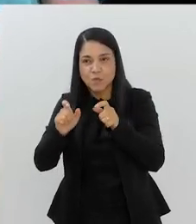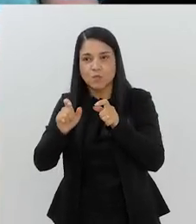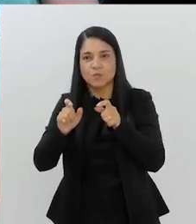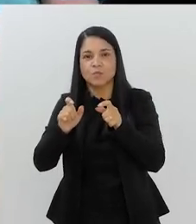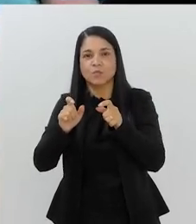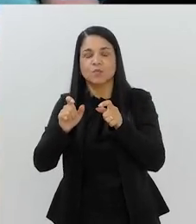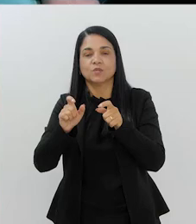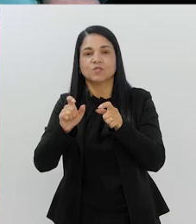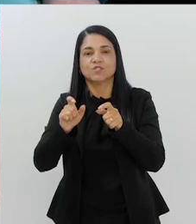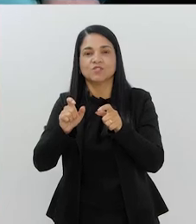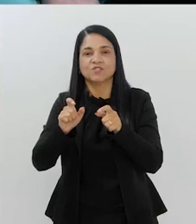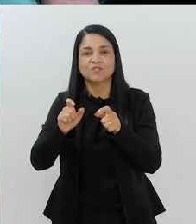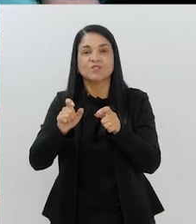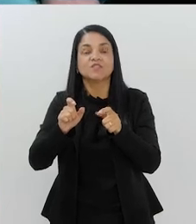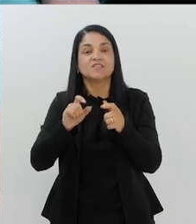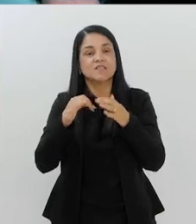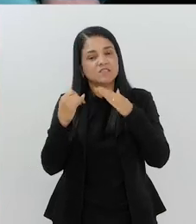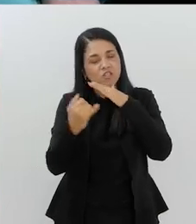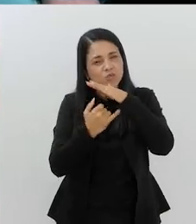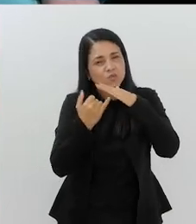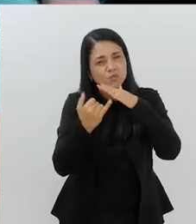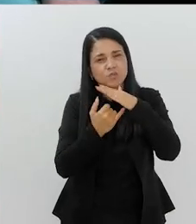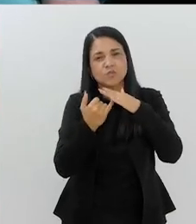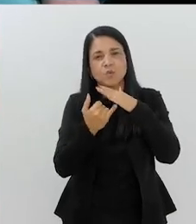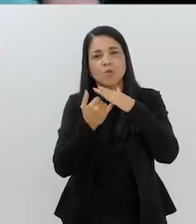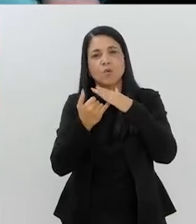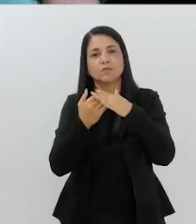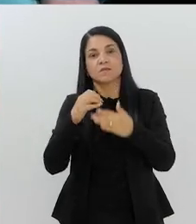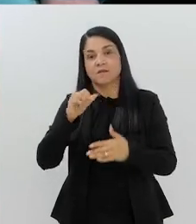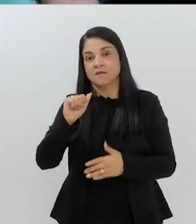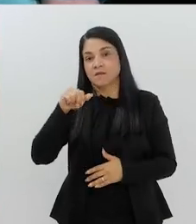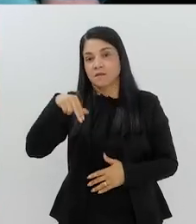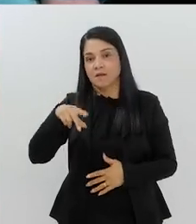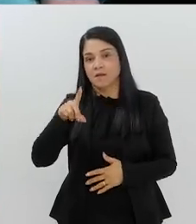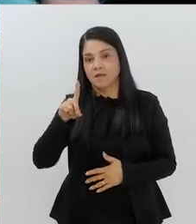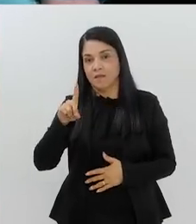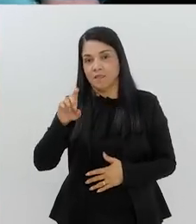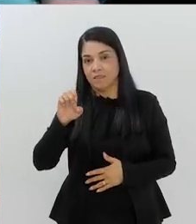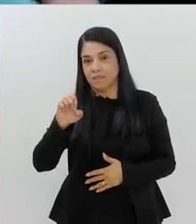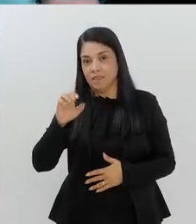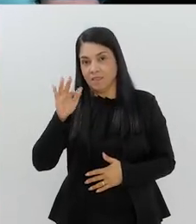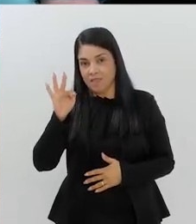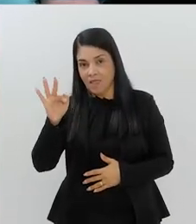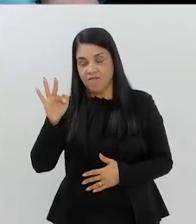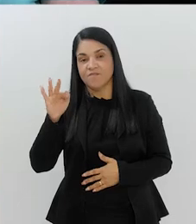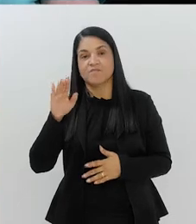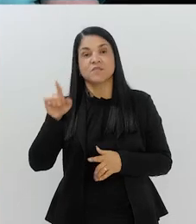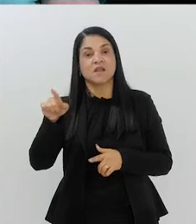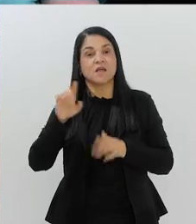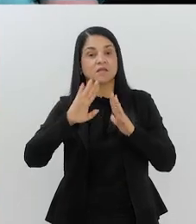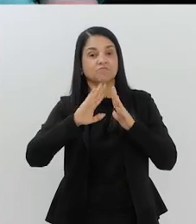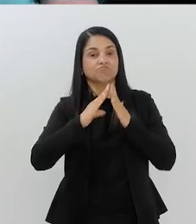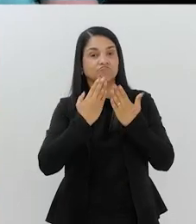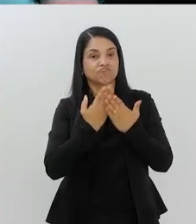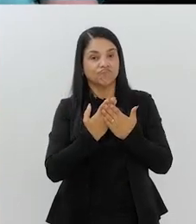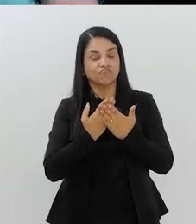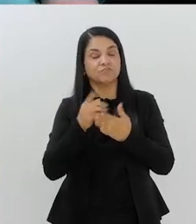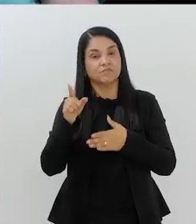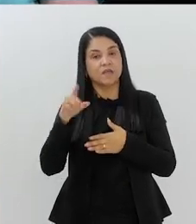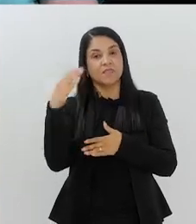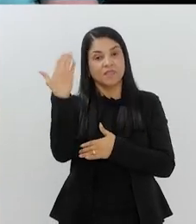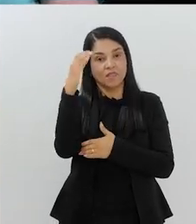pelas pessoas, do segmento das pessoas, das instituições. A Undef, que é uma escola, que a Associação